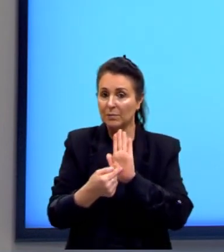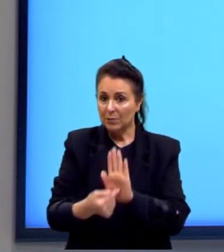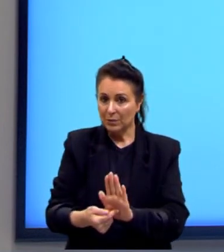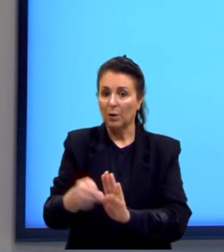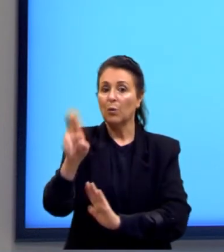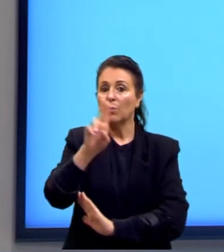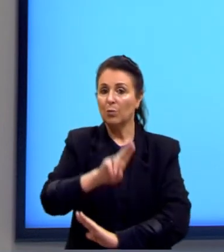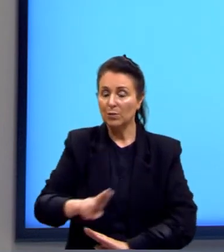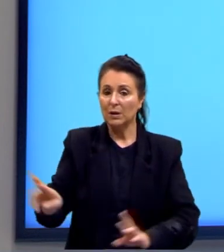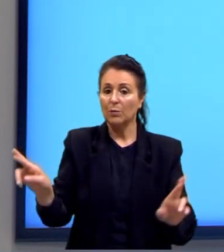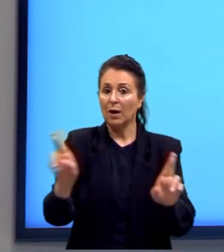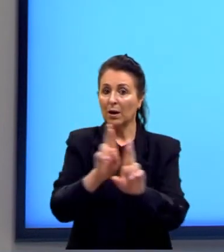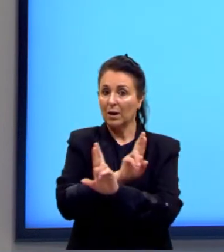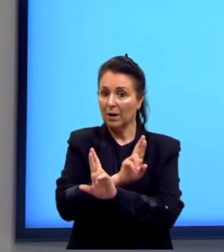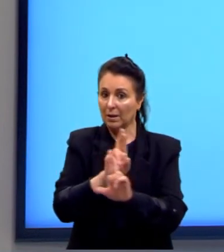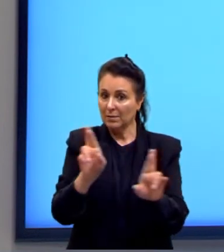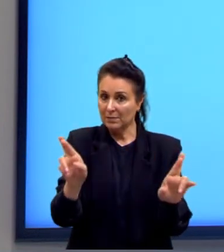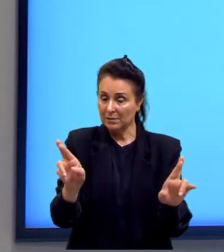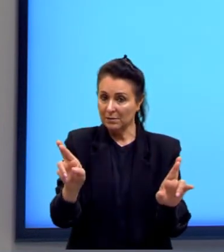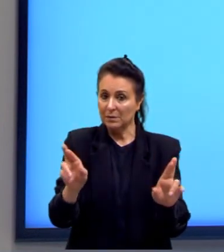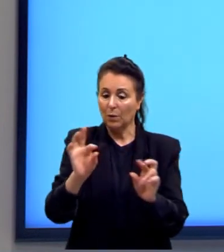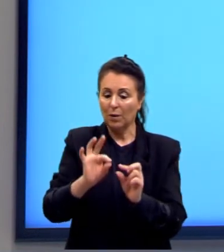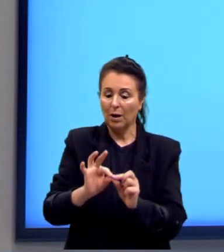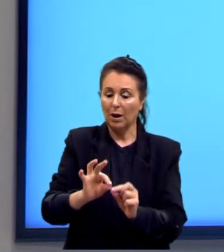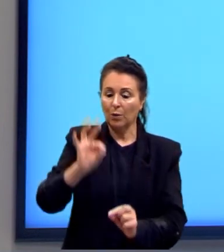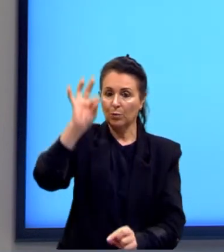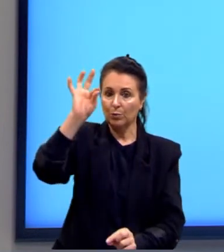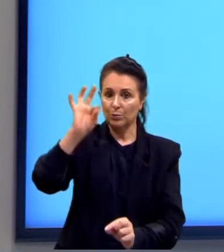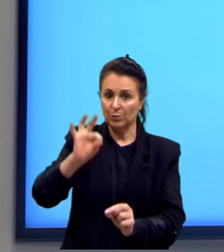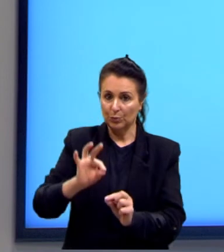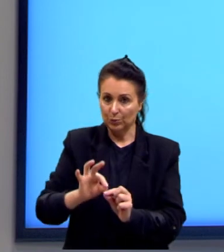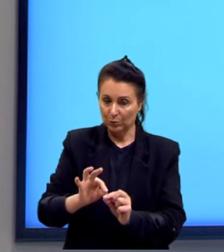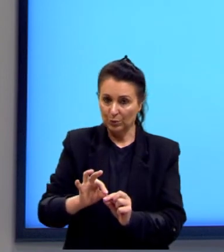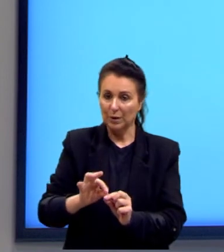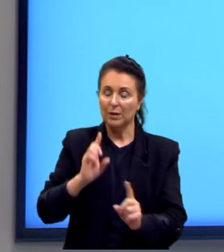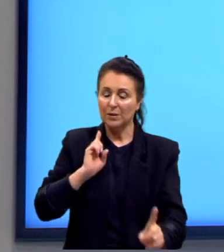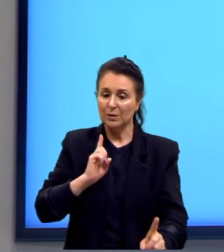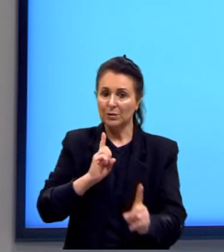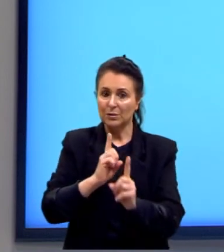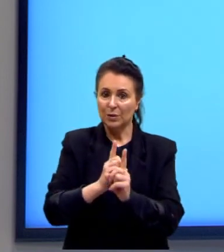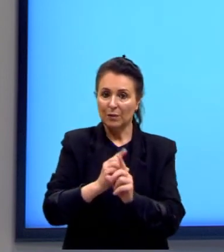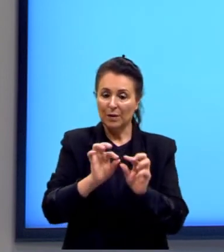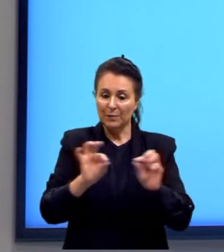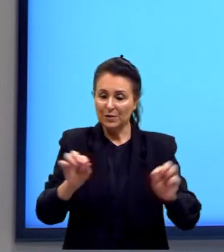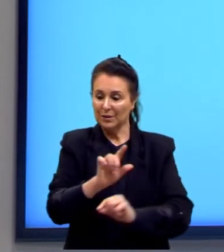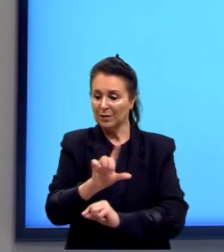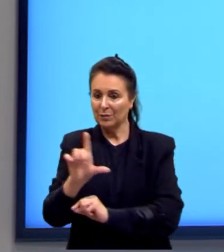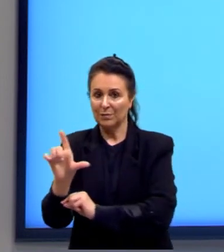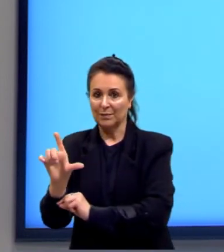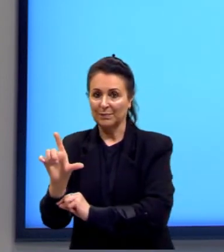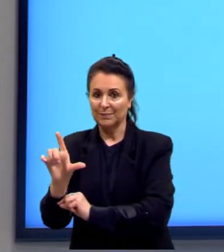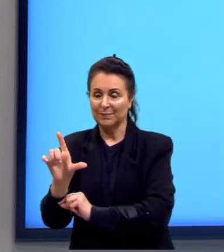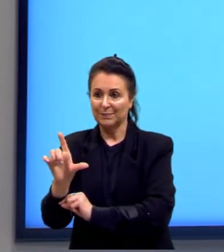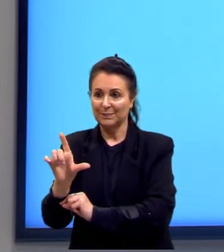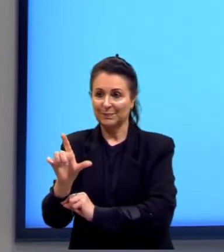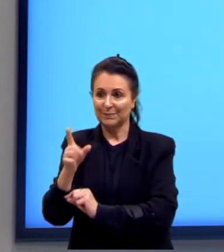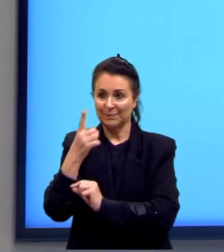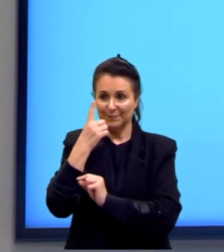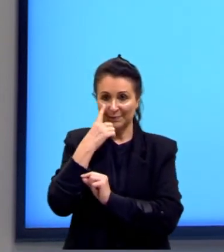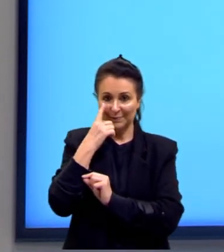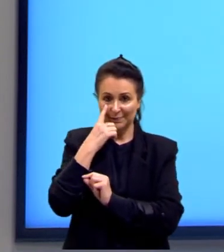Utilizando a relação, ali, então, da altura, nós podemos descobrir a medida do lado, né? Aqui, então,